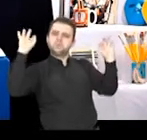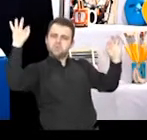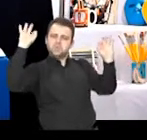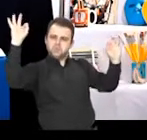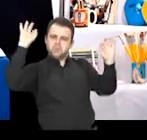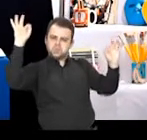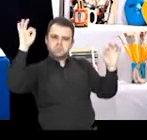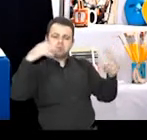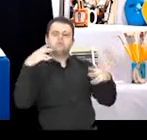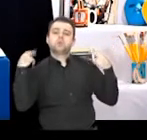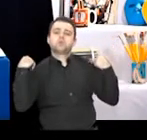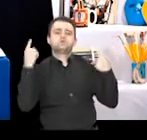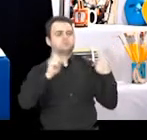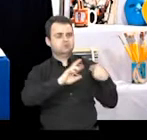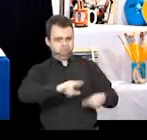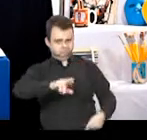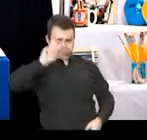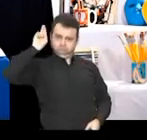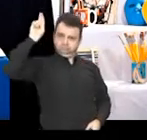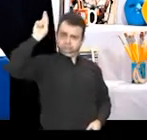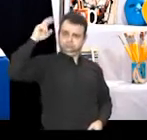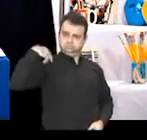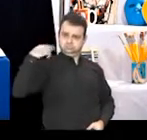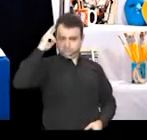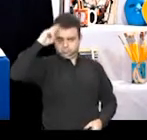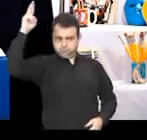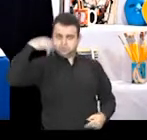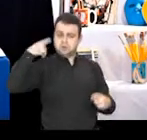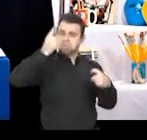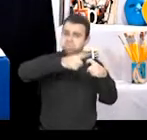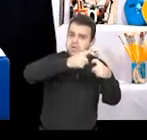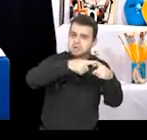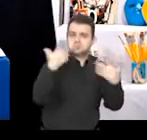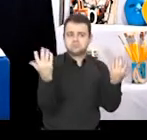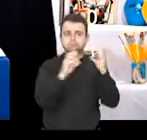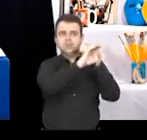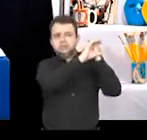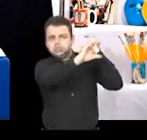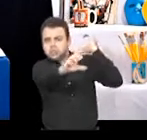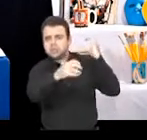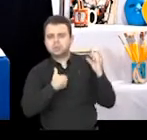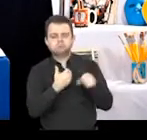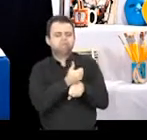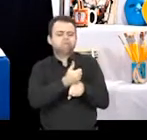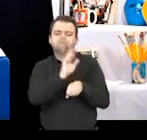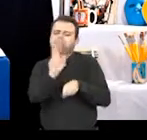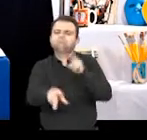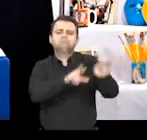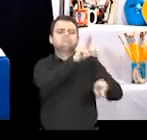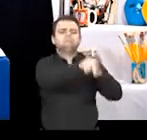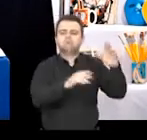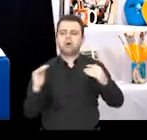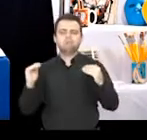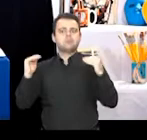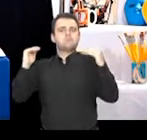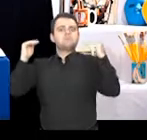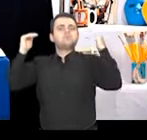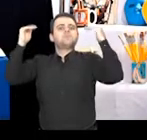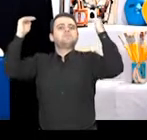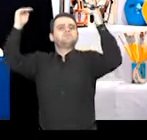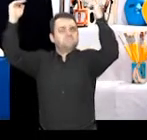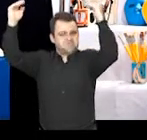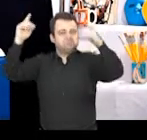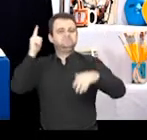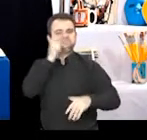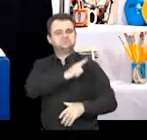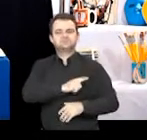Ele pode ser o dono da limusine, o médico, o engenheiro ou qualquer outra coisa. A condição social mudou.